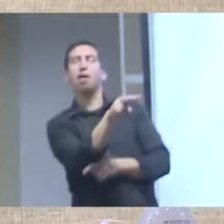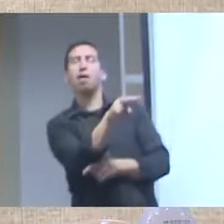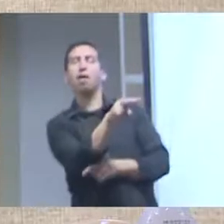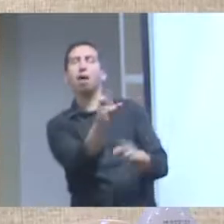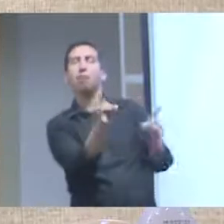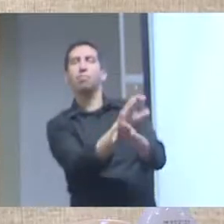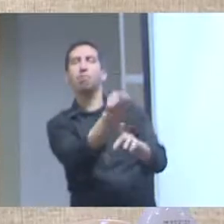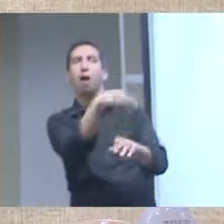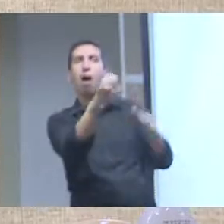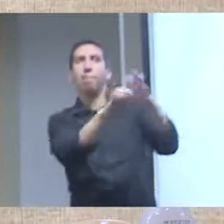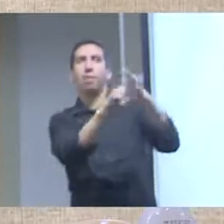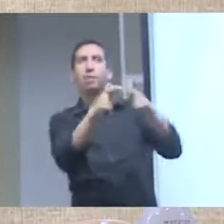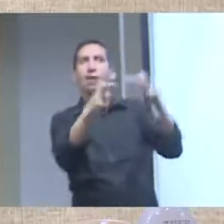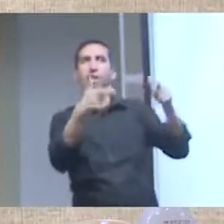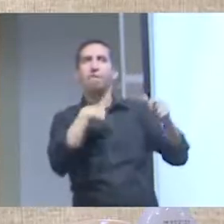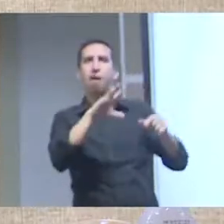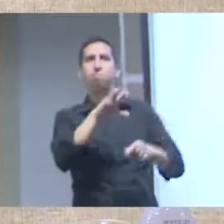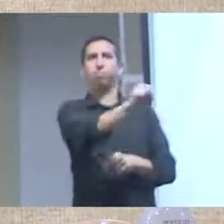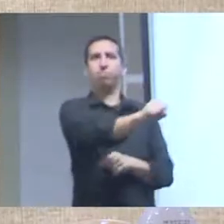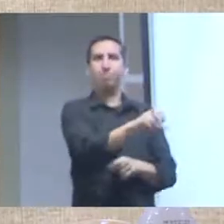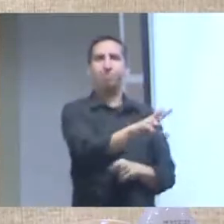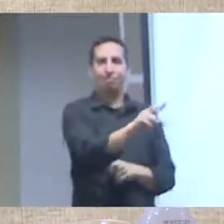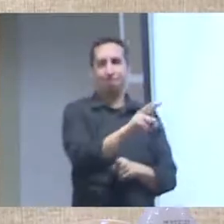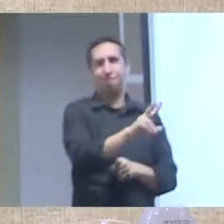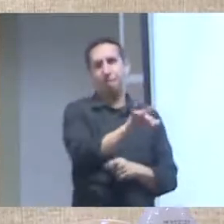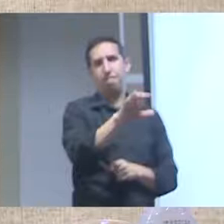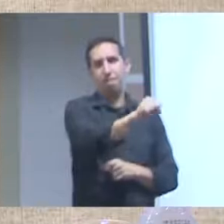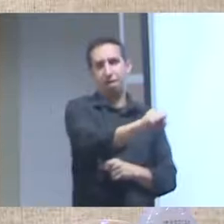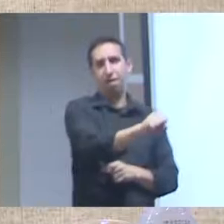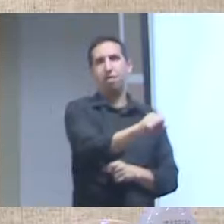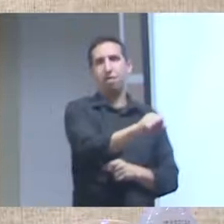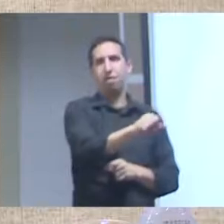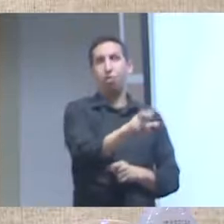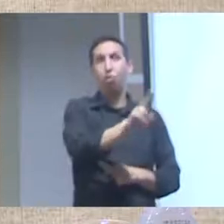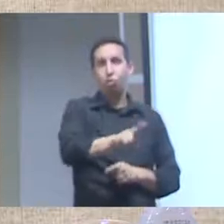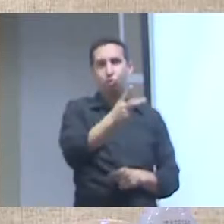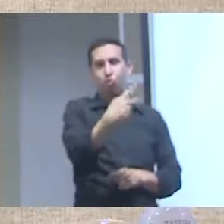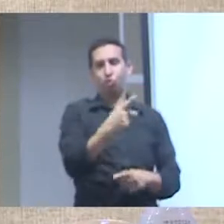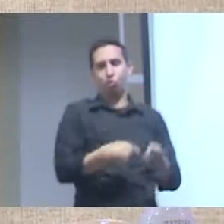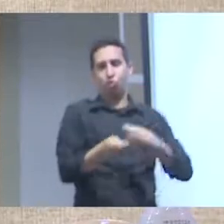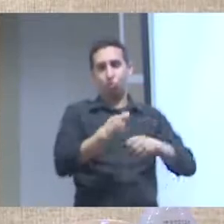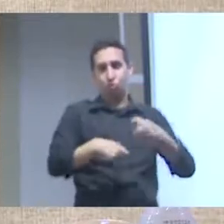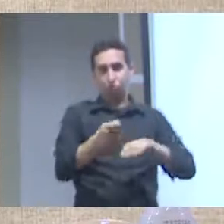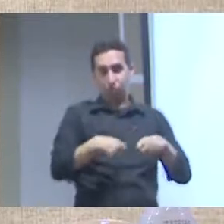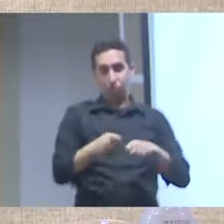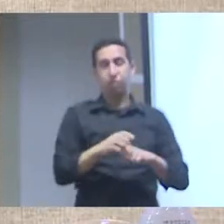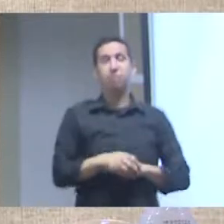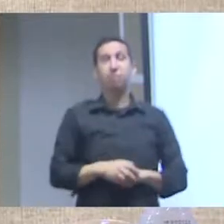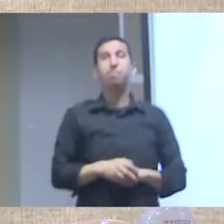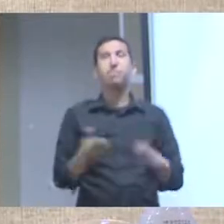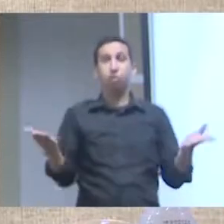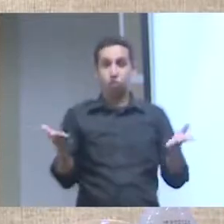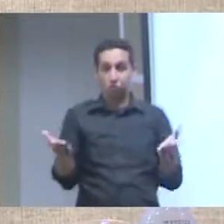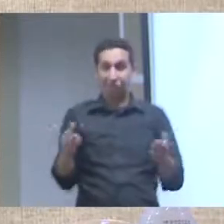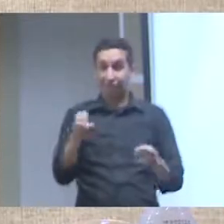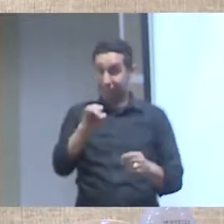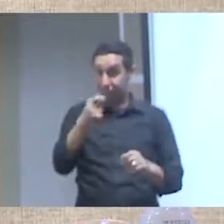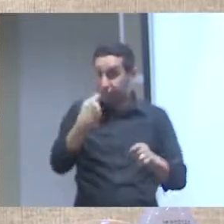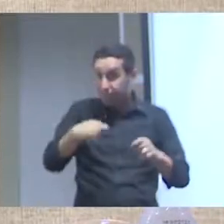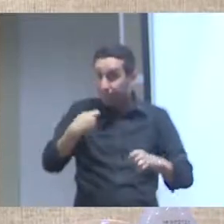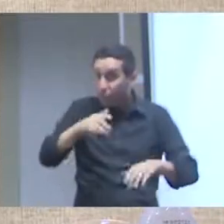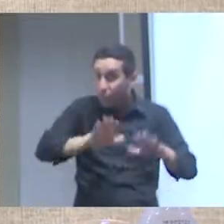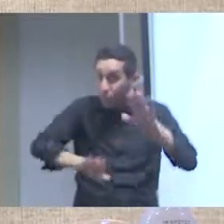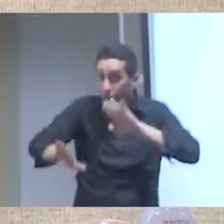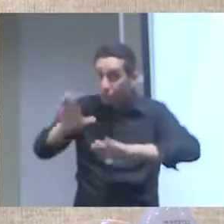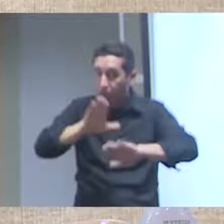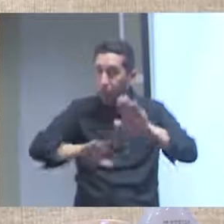arriscarem experimentarem aquilo e depois se transforma num grande num grande negócio então as startups né se não